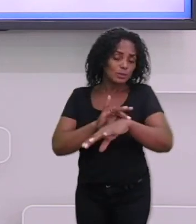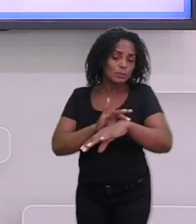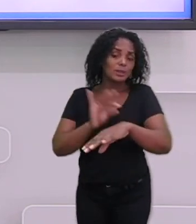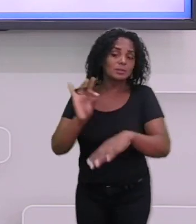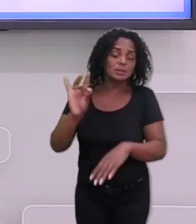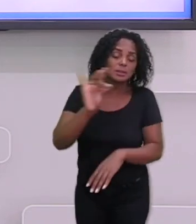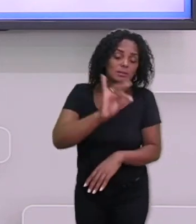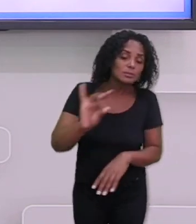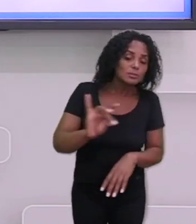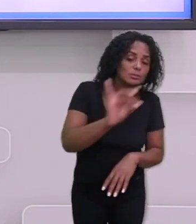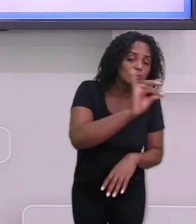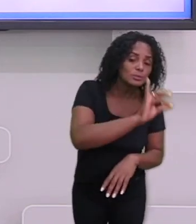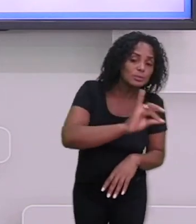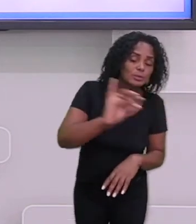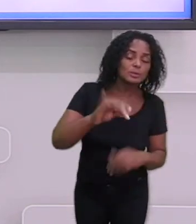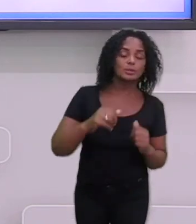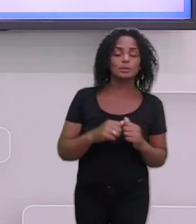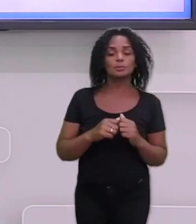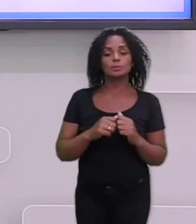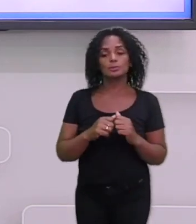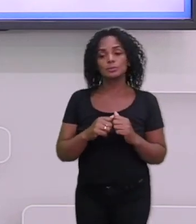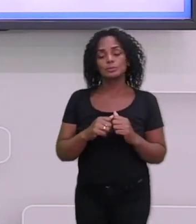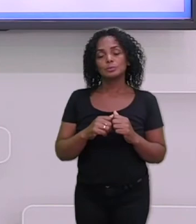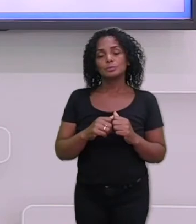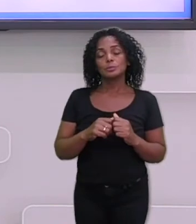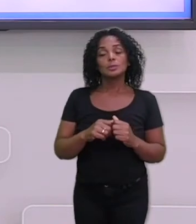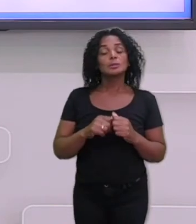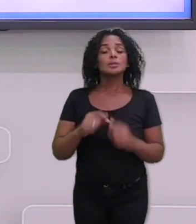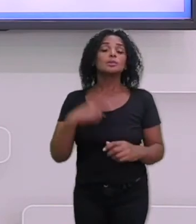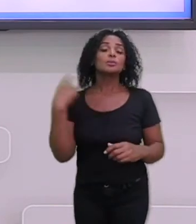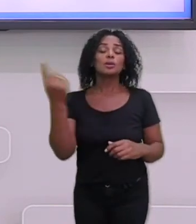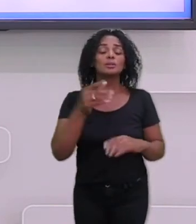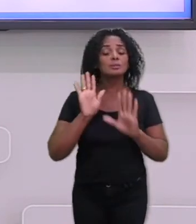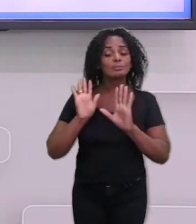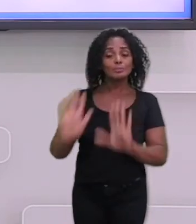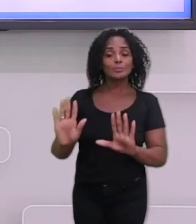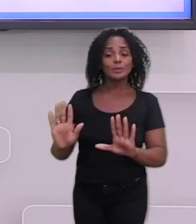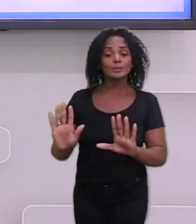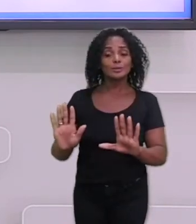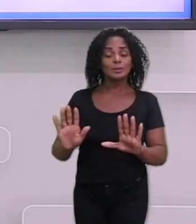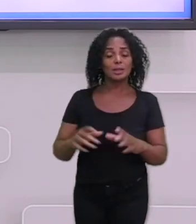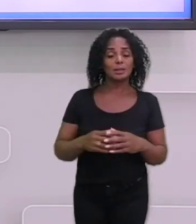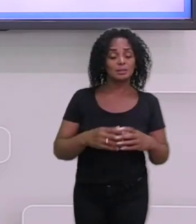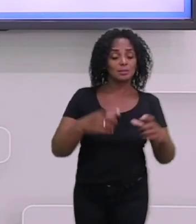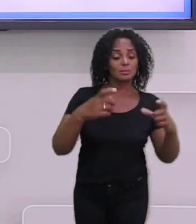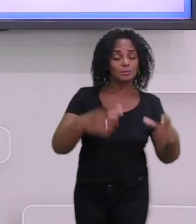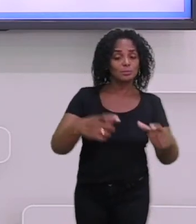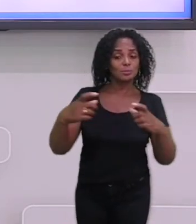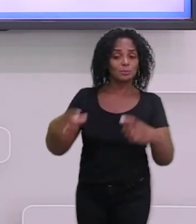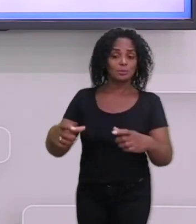nós permitirmos que esses criadouros fiquem aí na nossa residência ou perto da nossa casa.